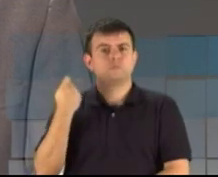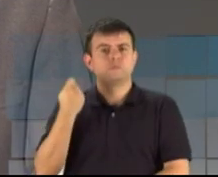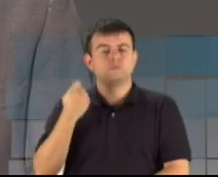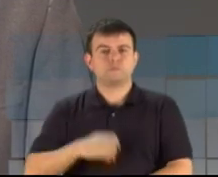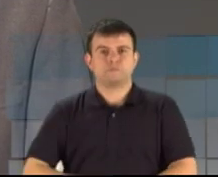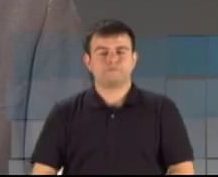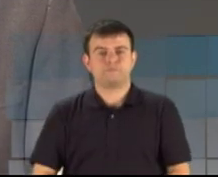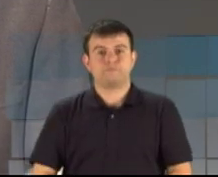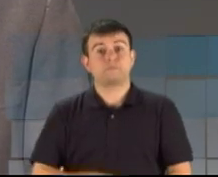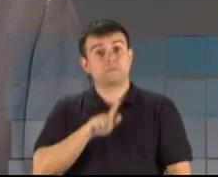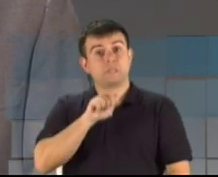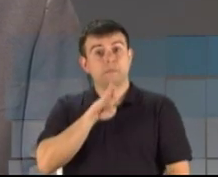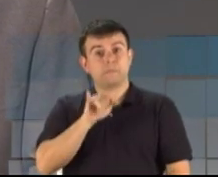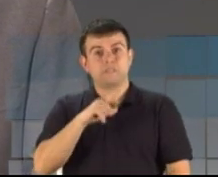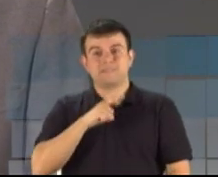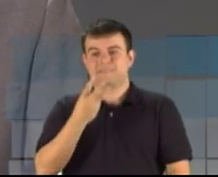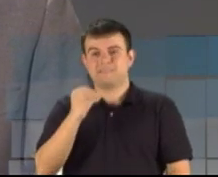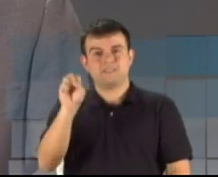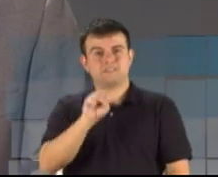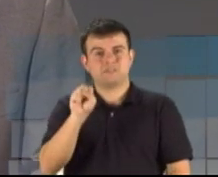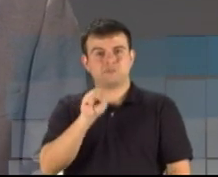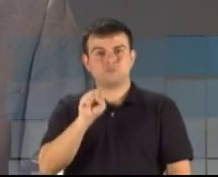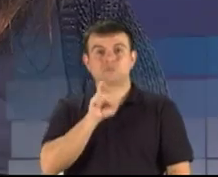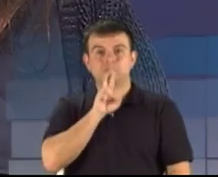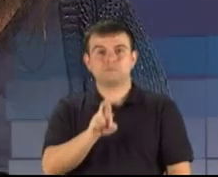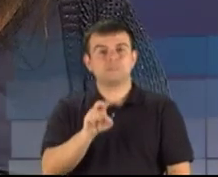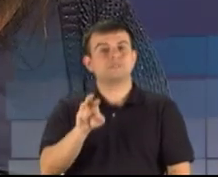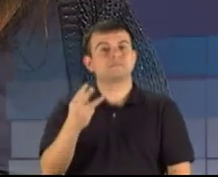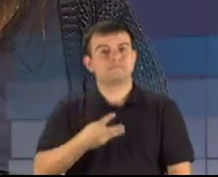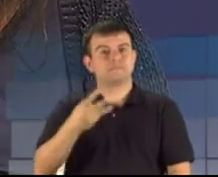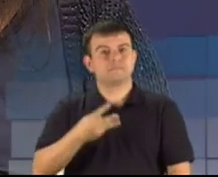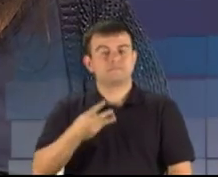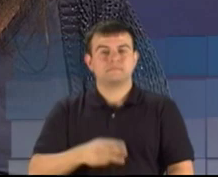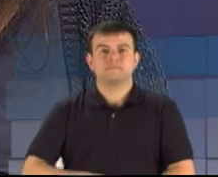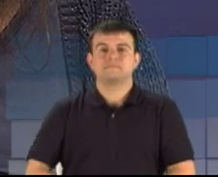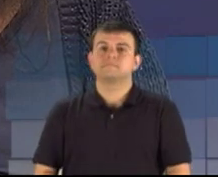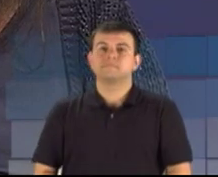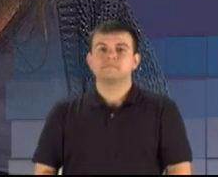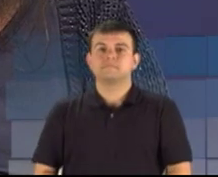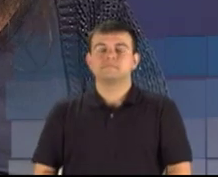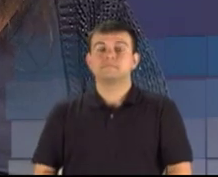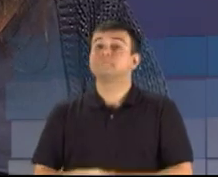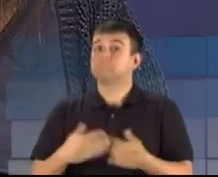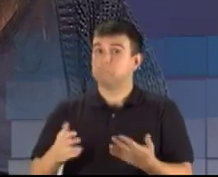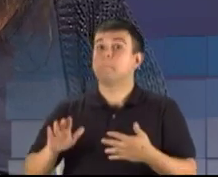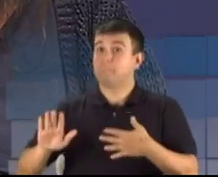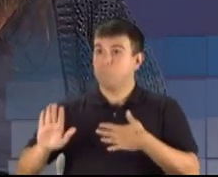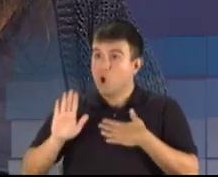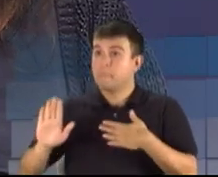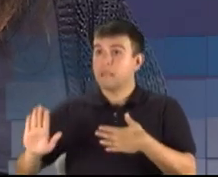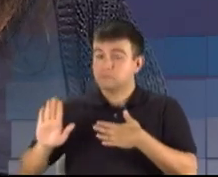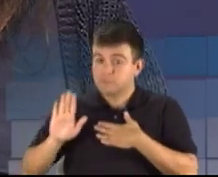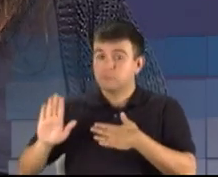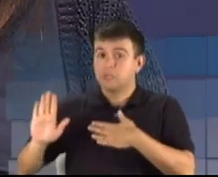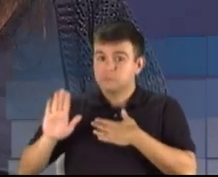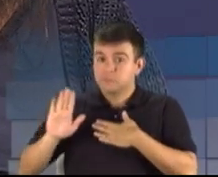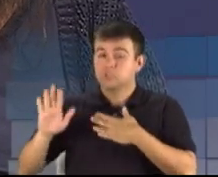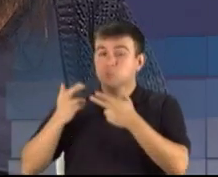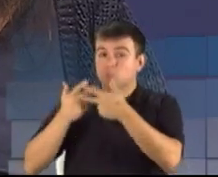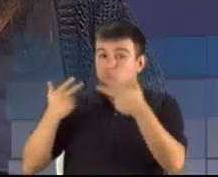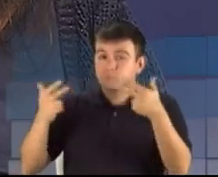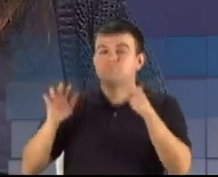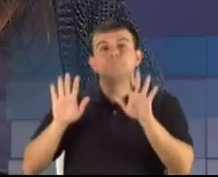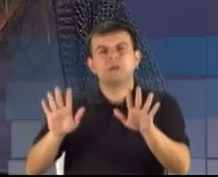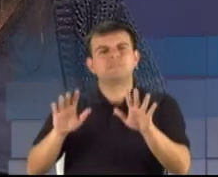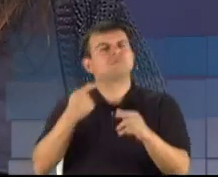Gabi Tolotti tem 30 segundos para a réplica. Além das promessas, a gente precisa dizer de onde que vem o dinheiro para